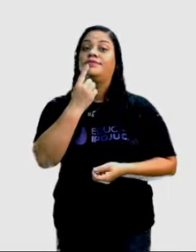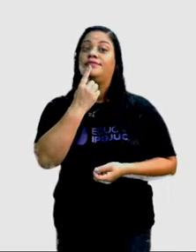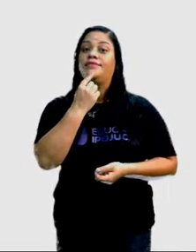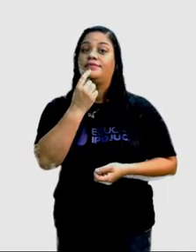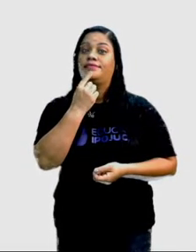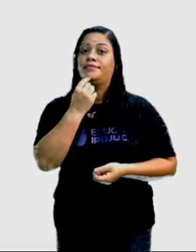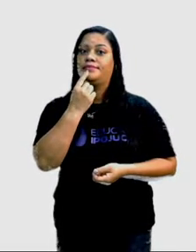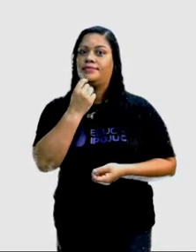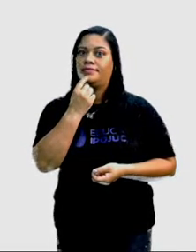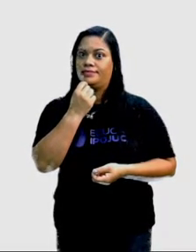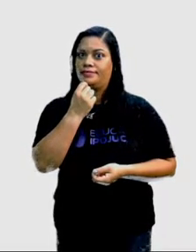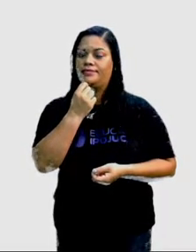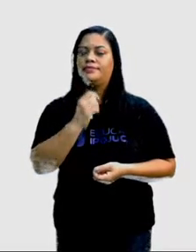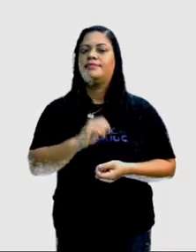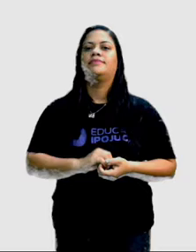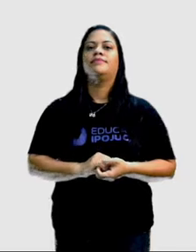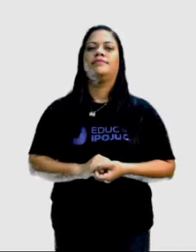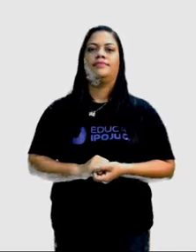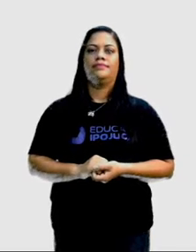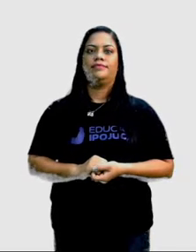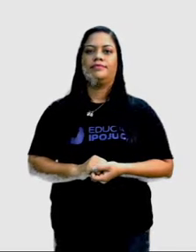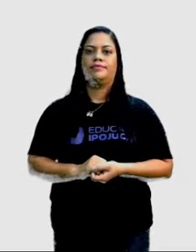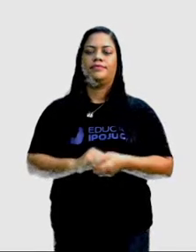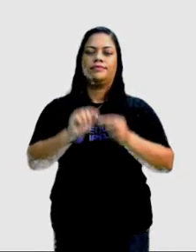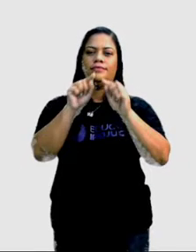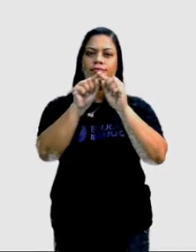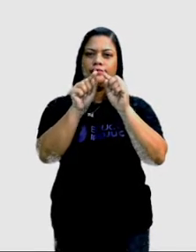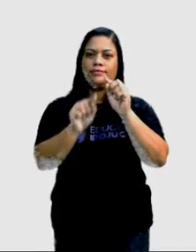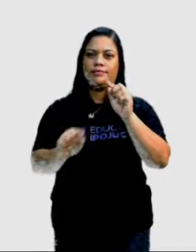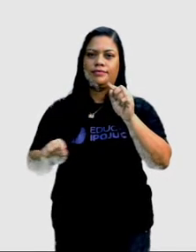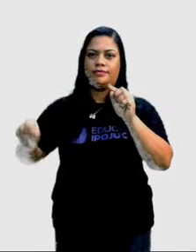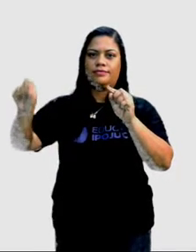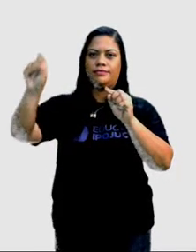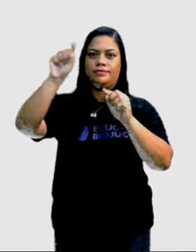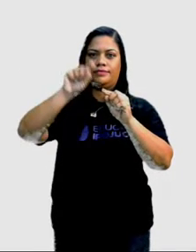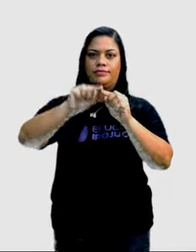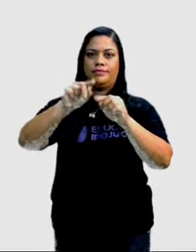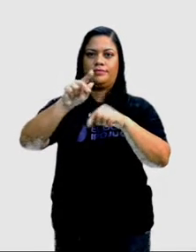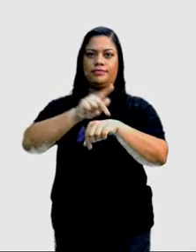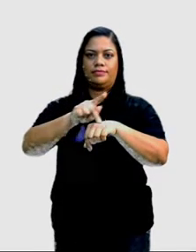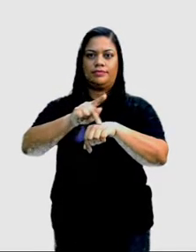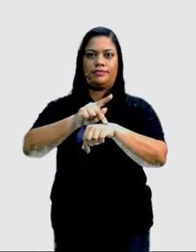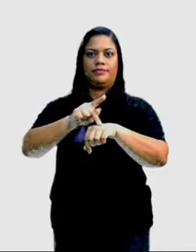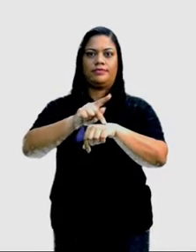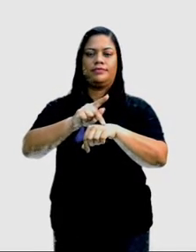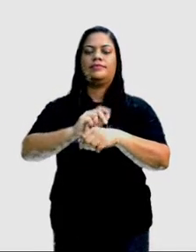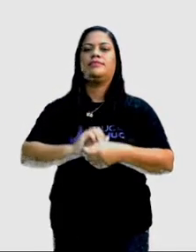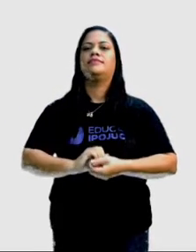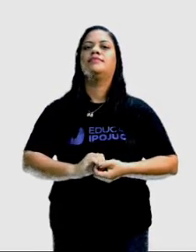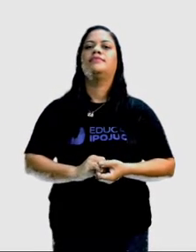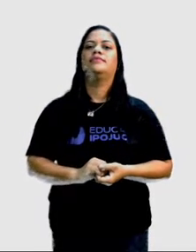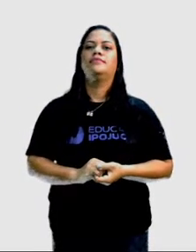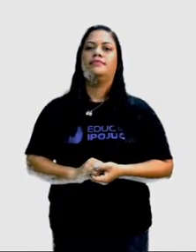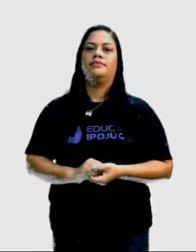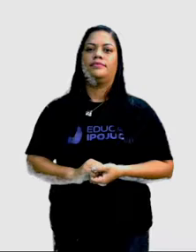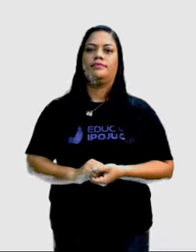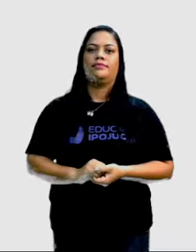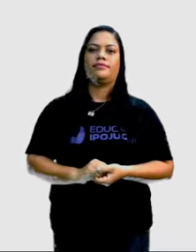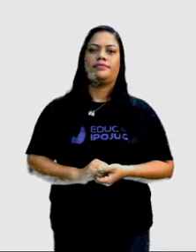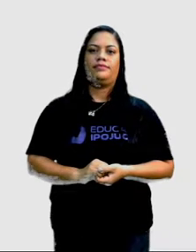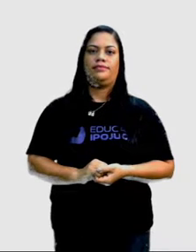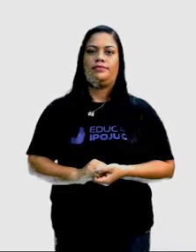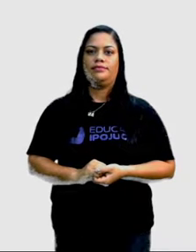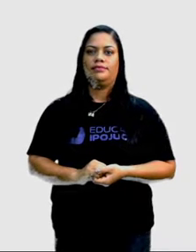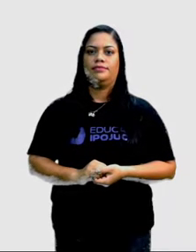vermelha. Agora, o contorno circular chama-se circunferência. Ele é só um